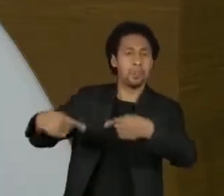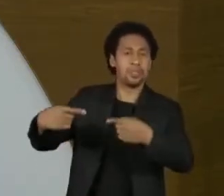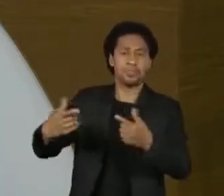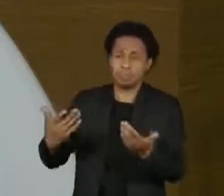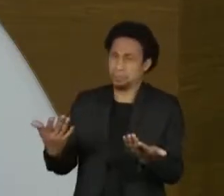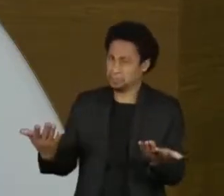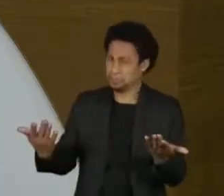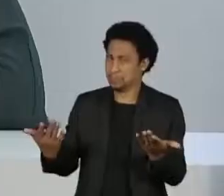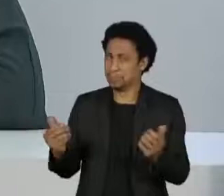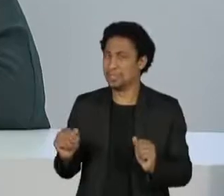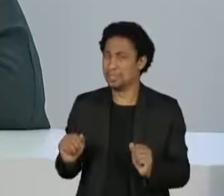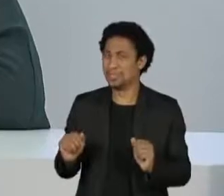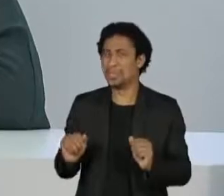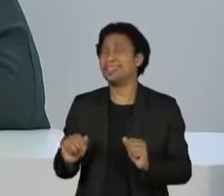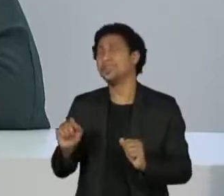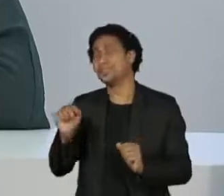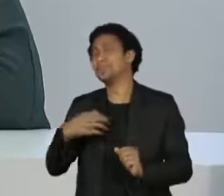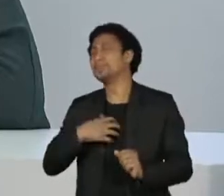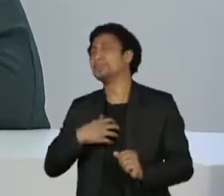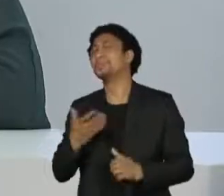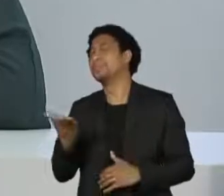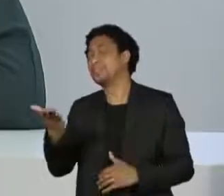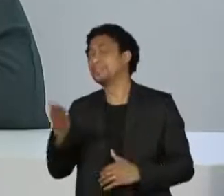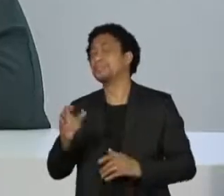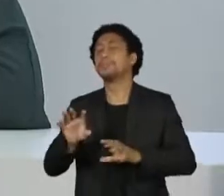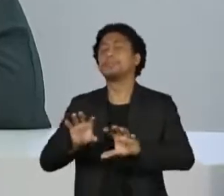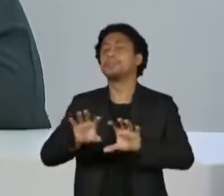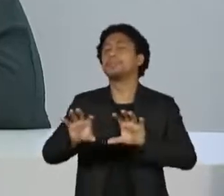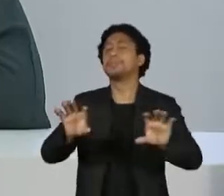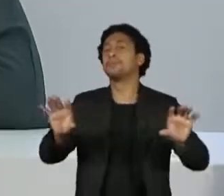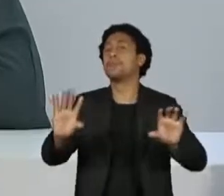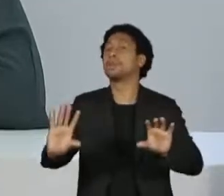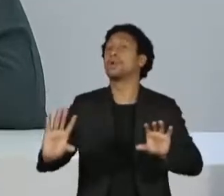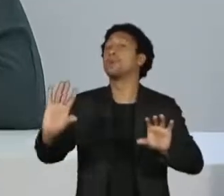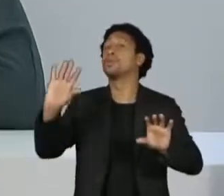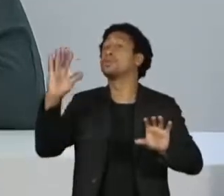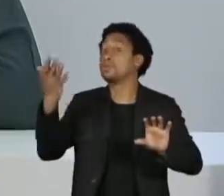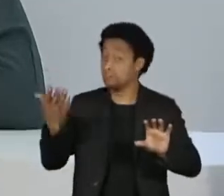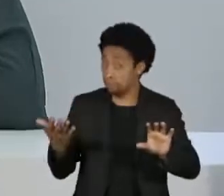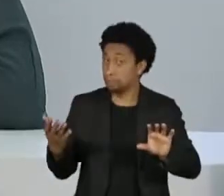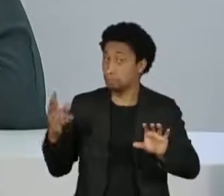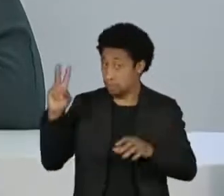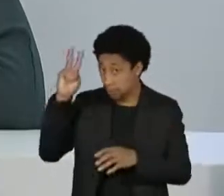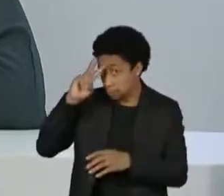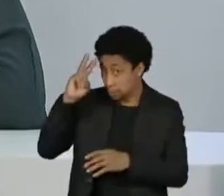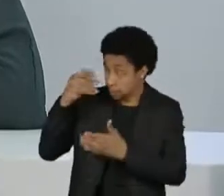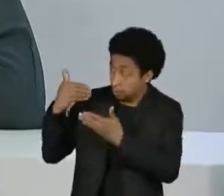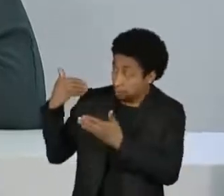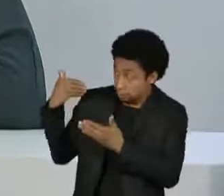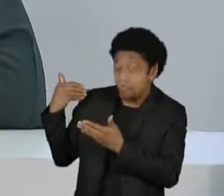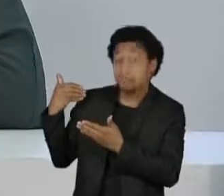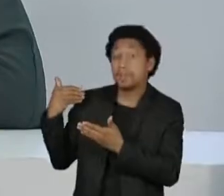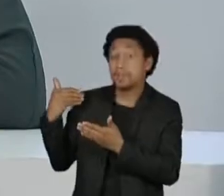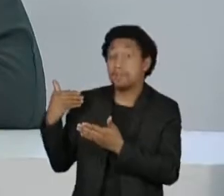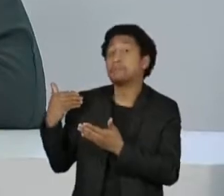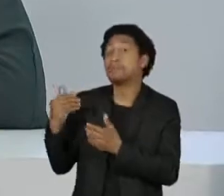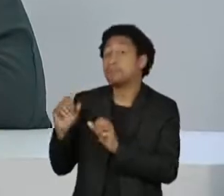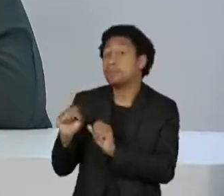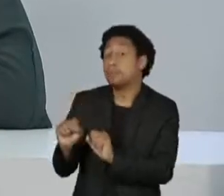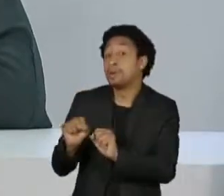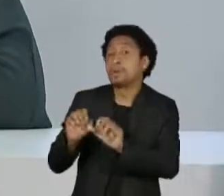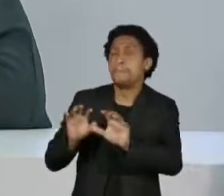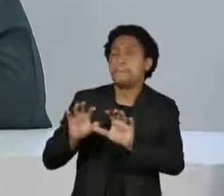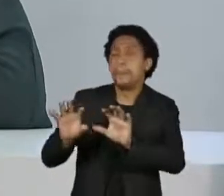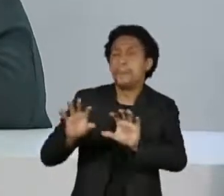impacto que o senhor acredita que esse episódio dantesco aí da nossa história vá ter, tanto sobre a